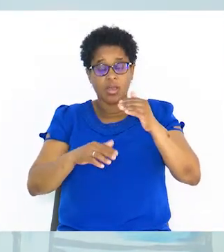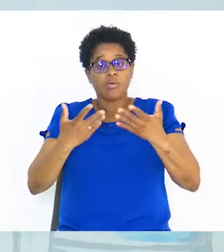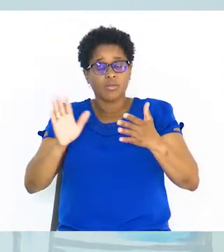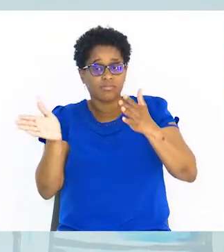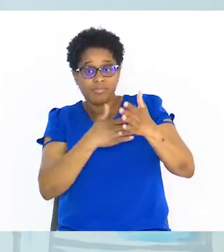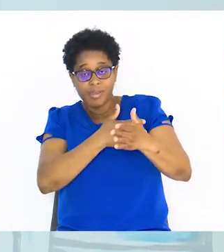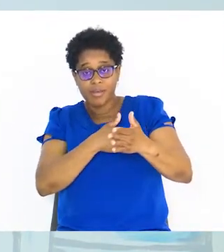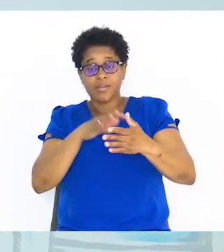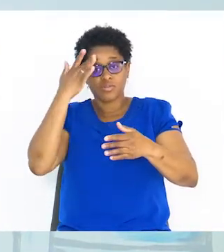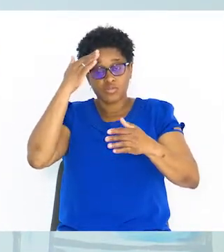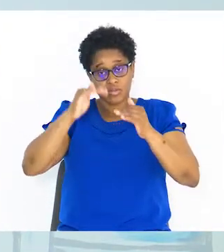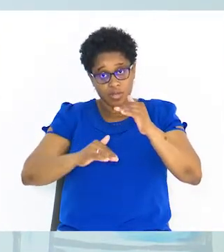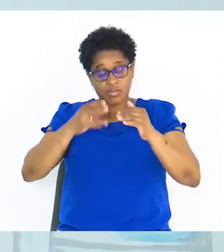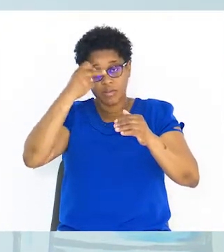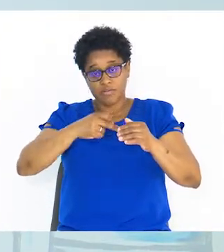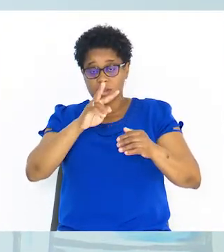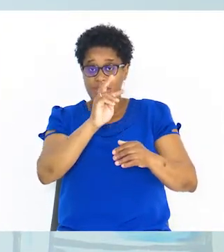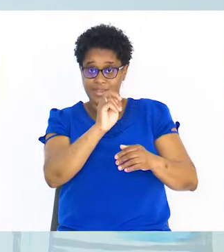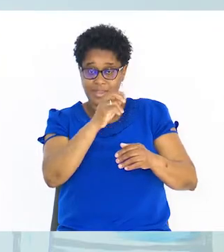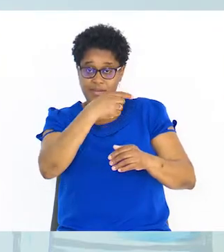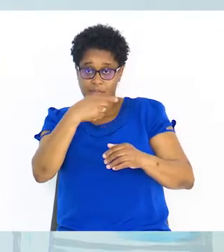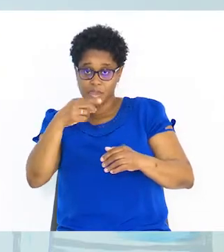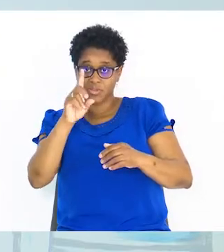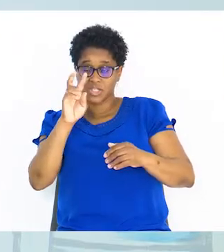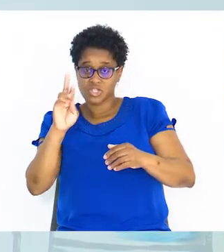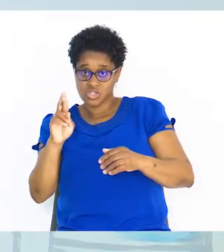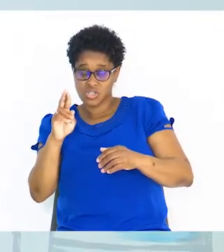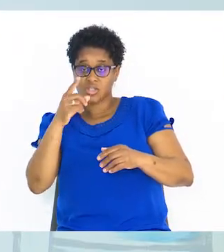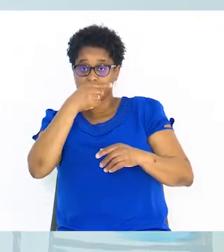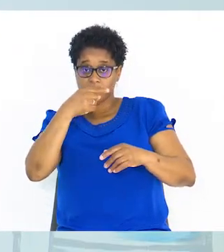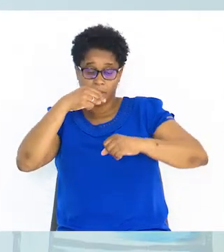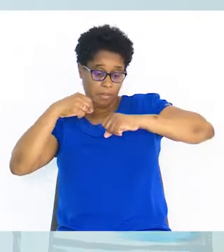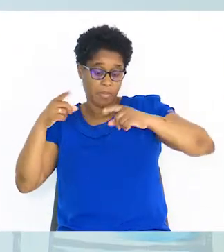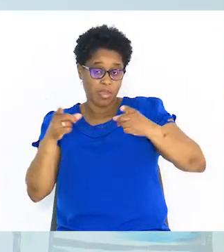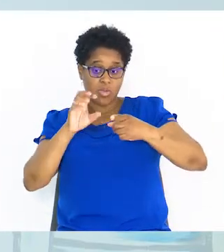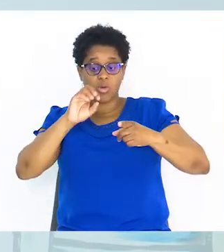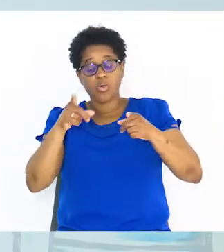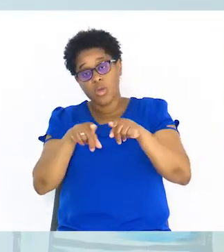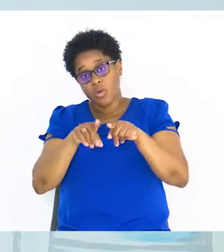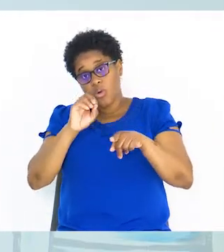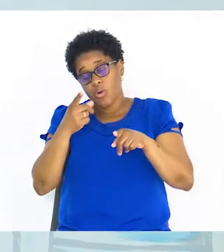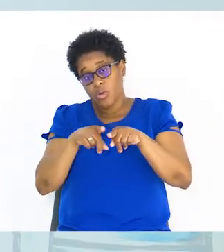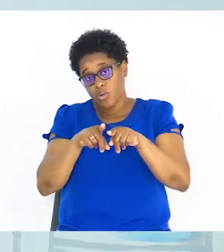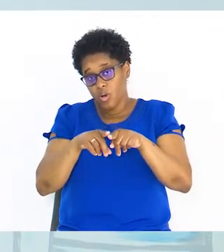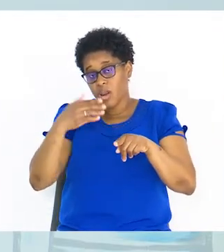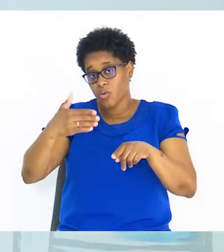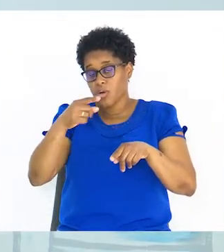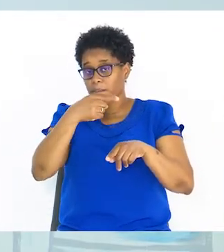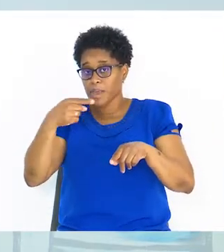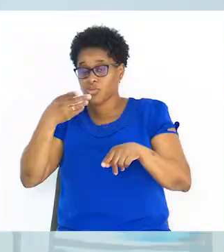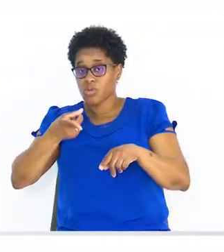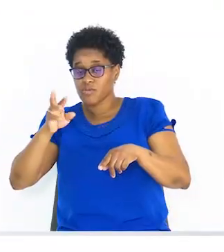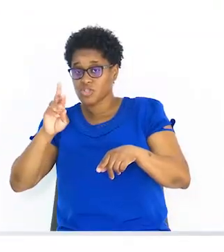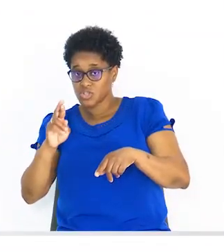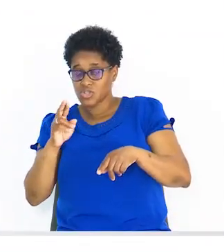denominadores, vamos ficar com 3 menos 6x, menor ou igual a 1, menos 9x.